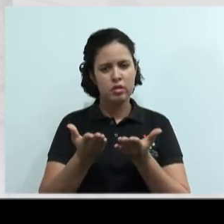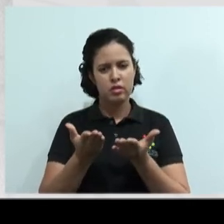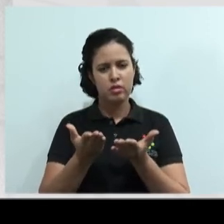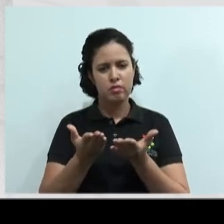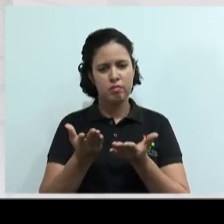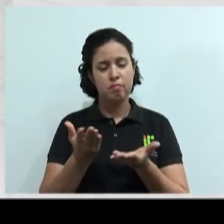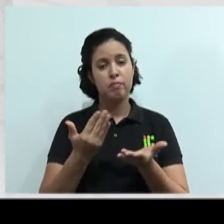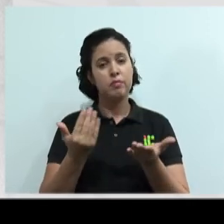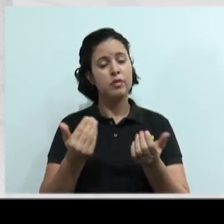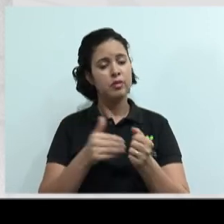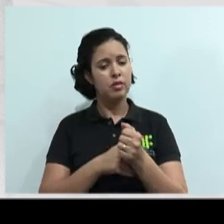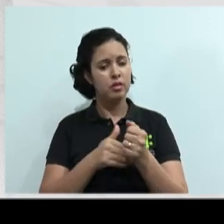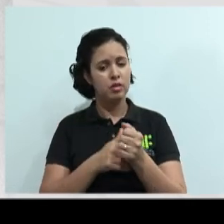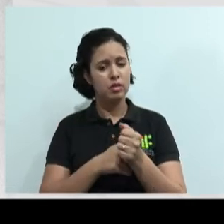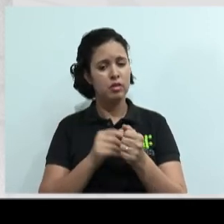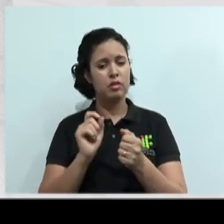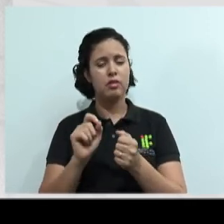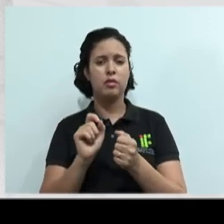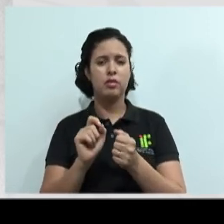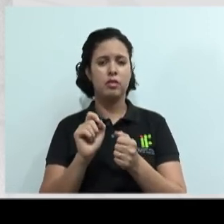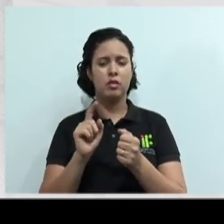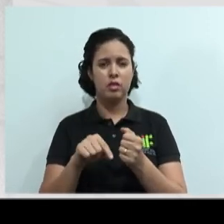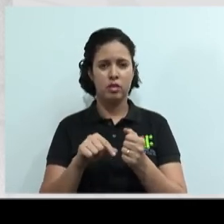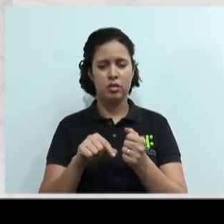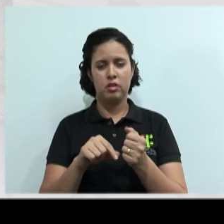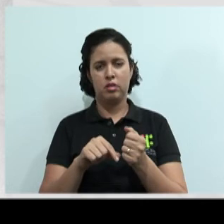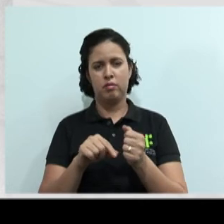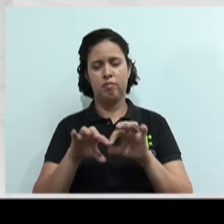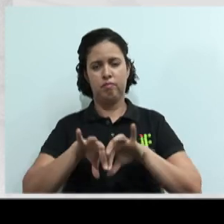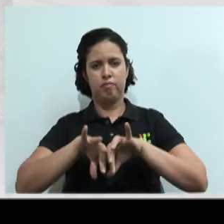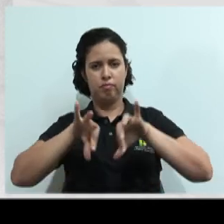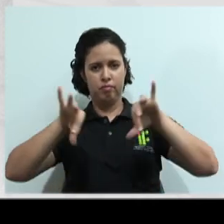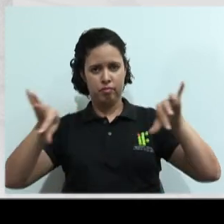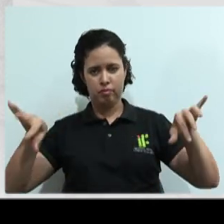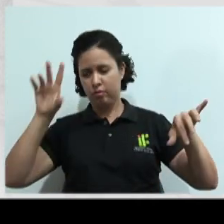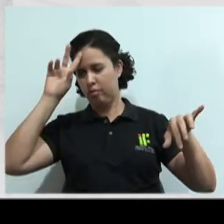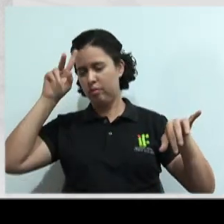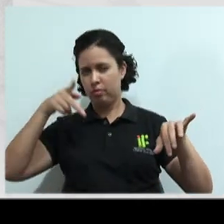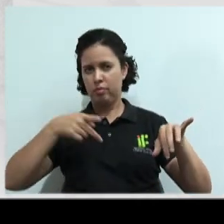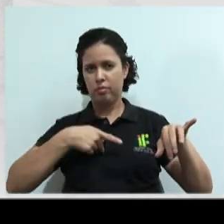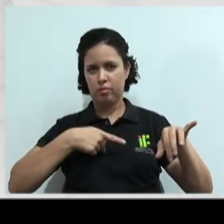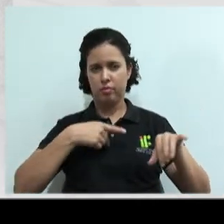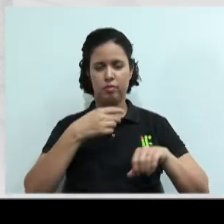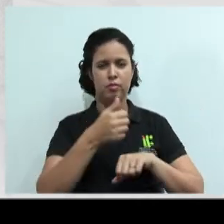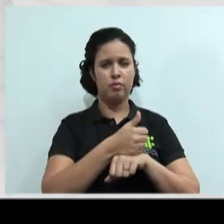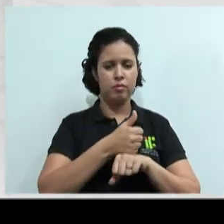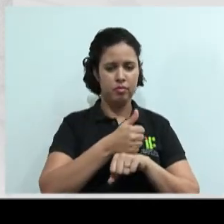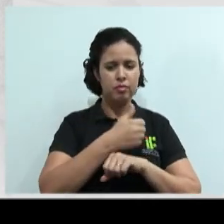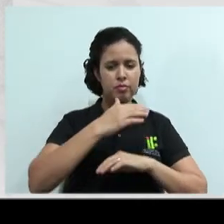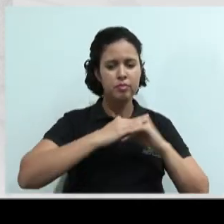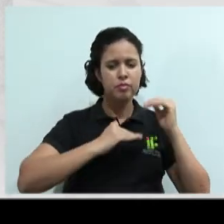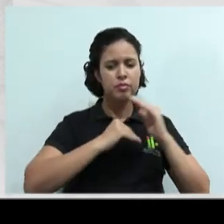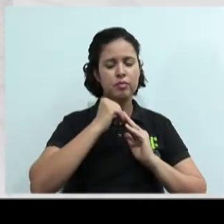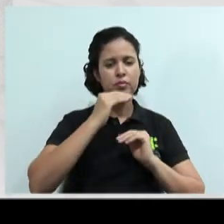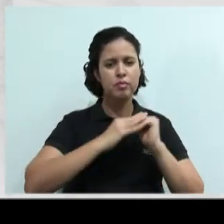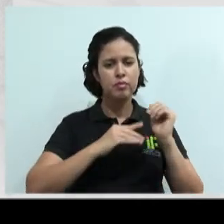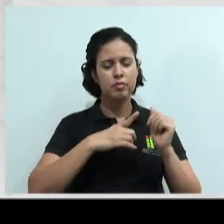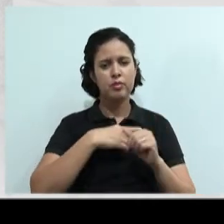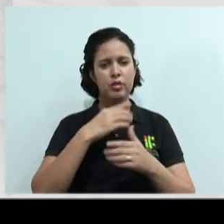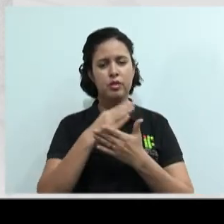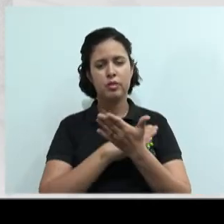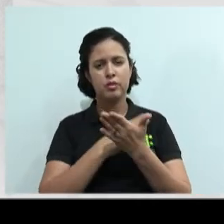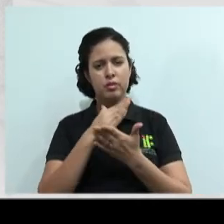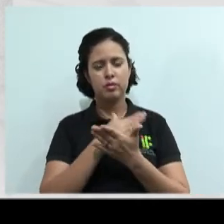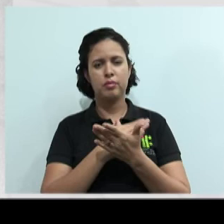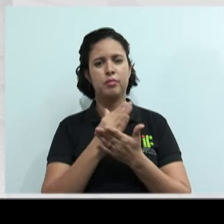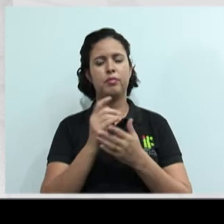segredo é não misturar as relações pessoais com as profissionais. E existem alguns fatores que